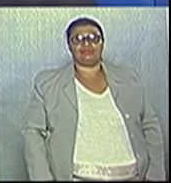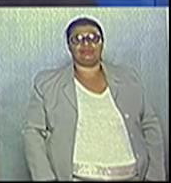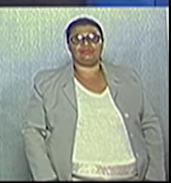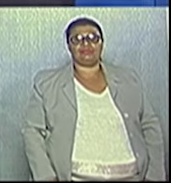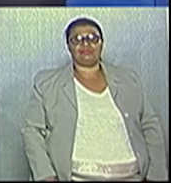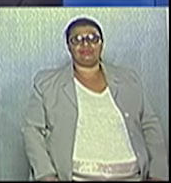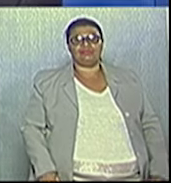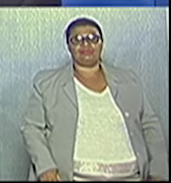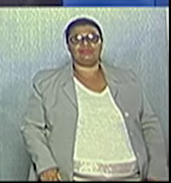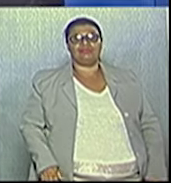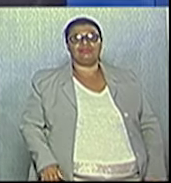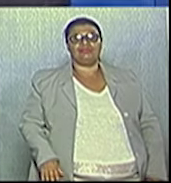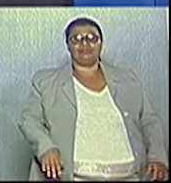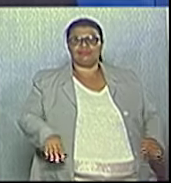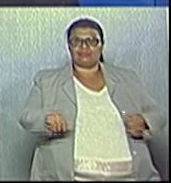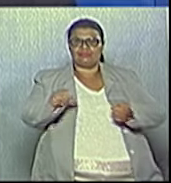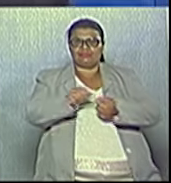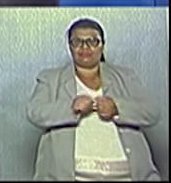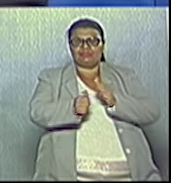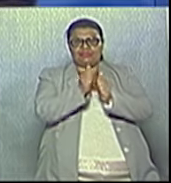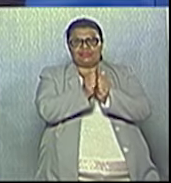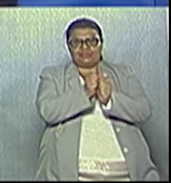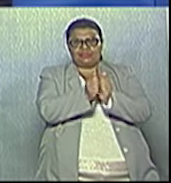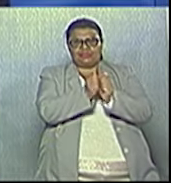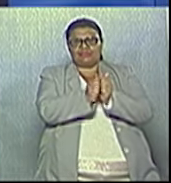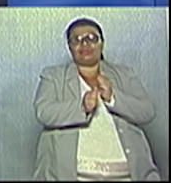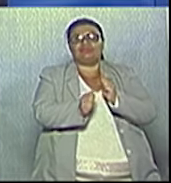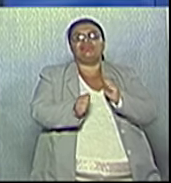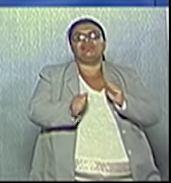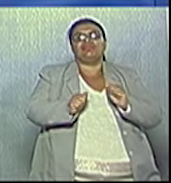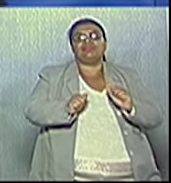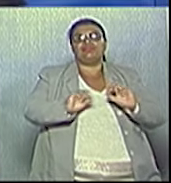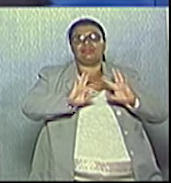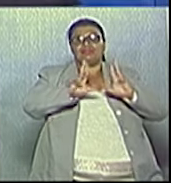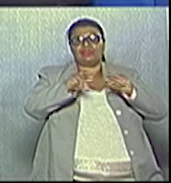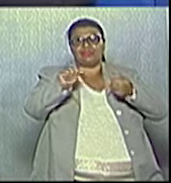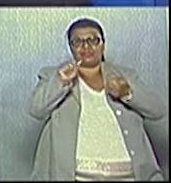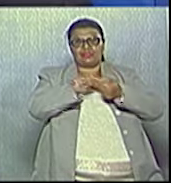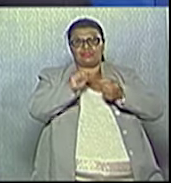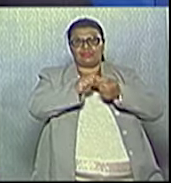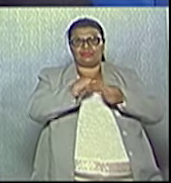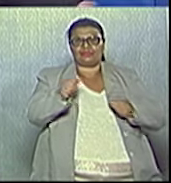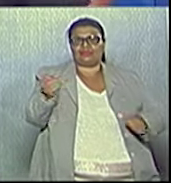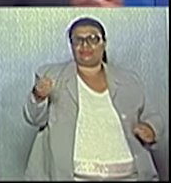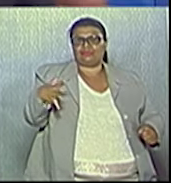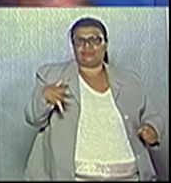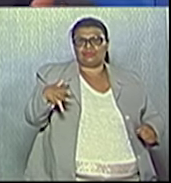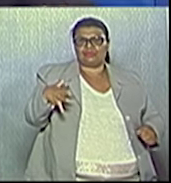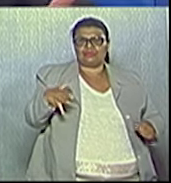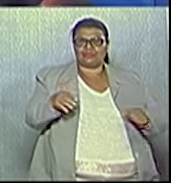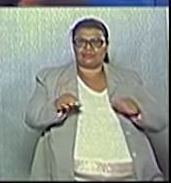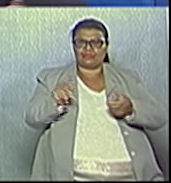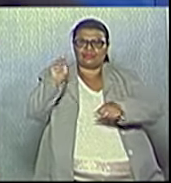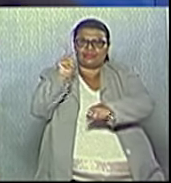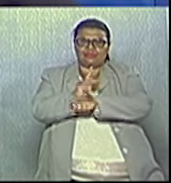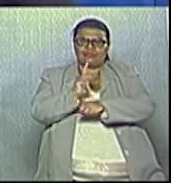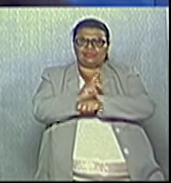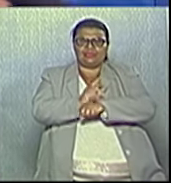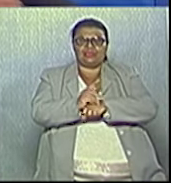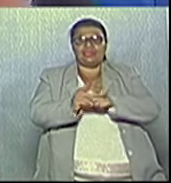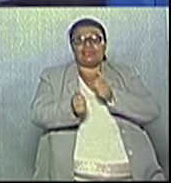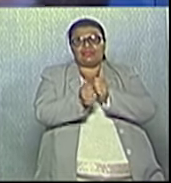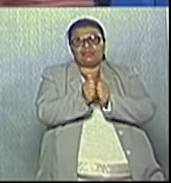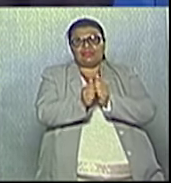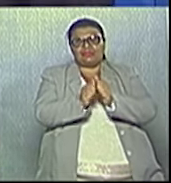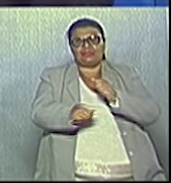as escolas e promover os seus jogos, fazer os jogos interbairros, voltar essa parte de concorrência e competição também,